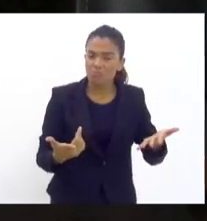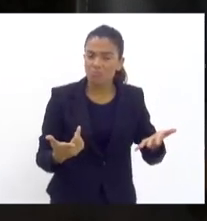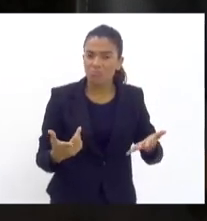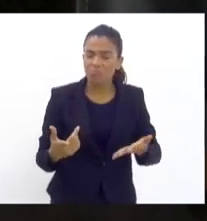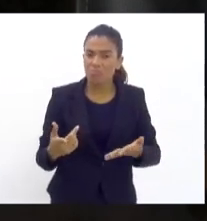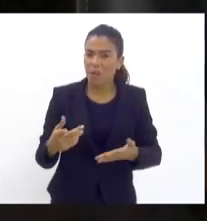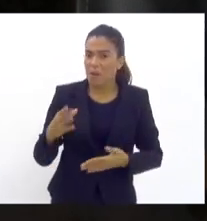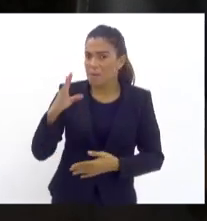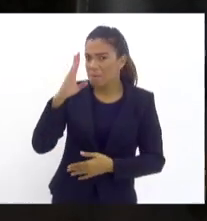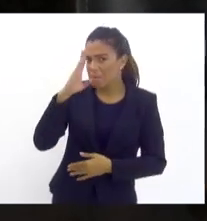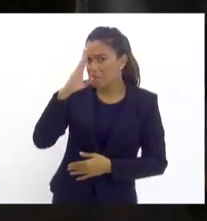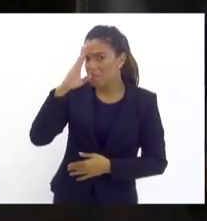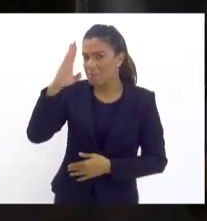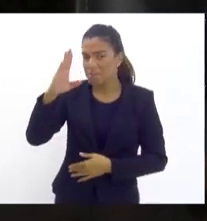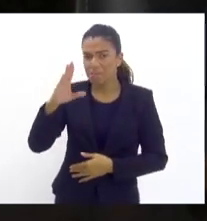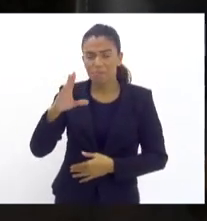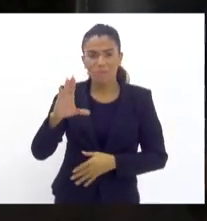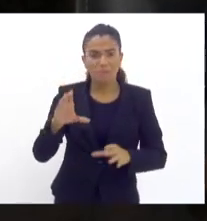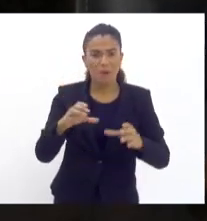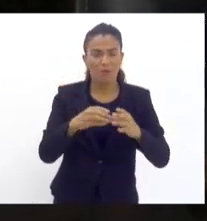principais facções desse país